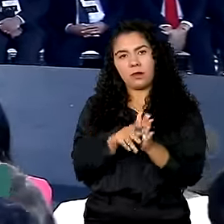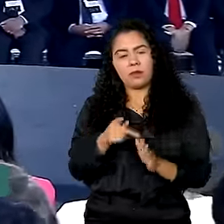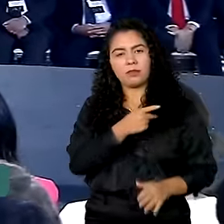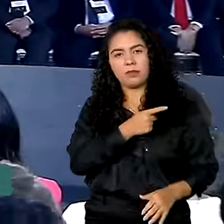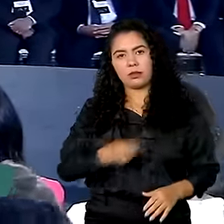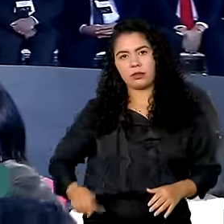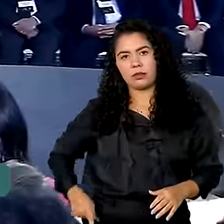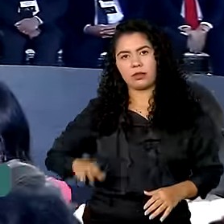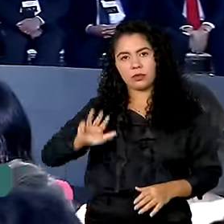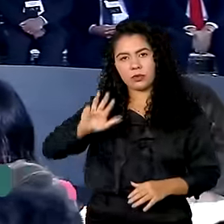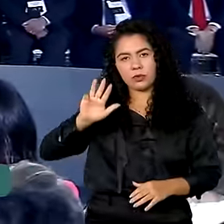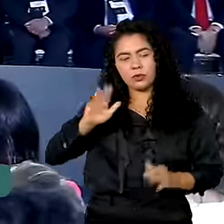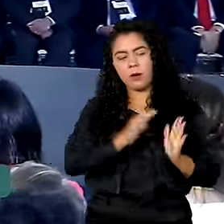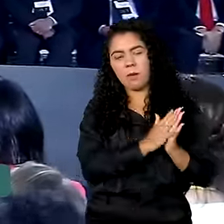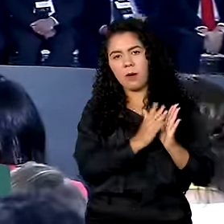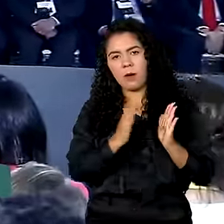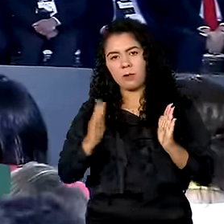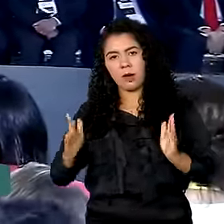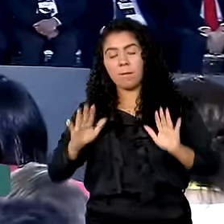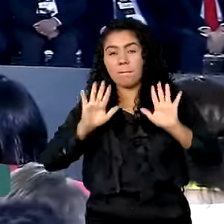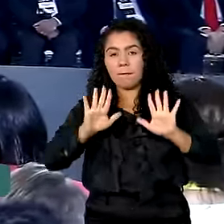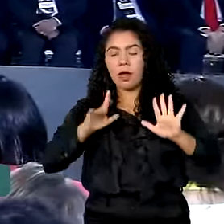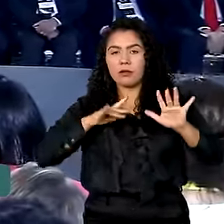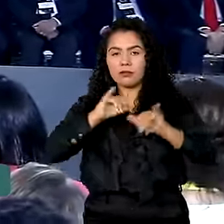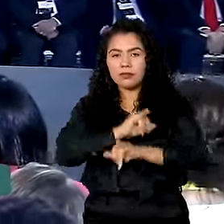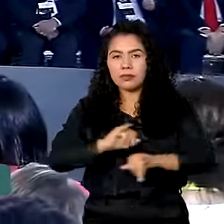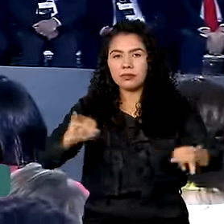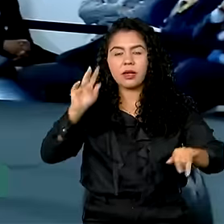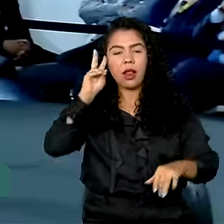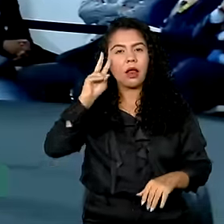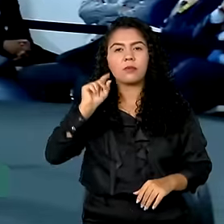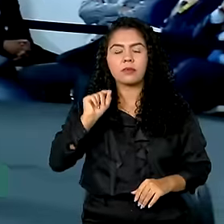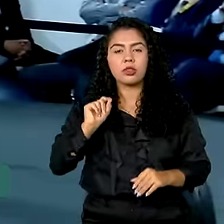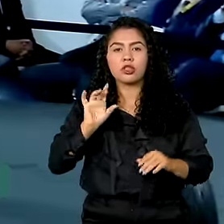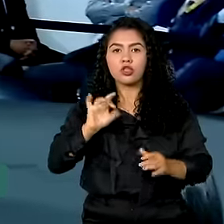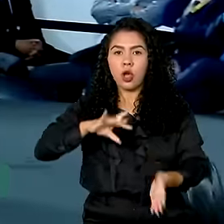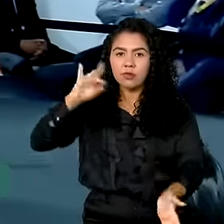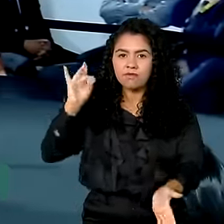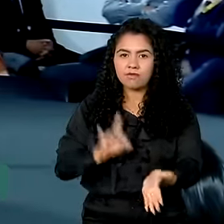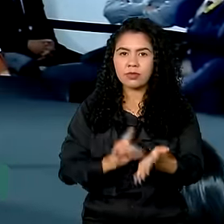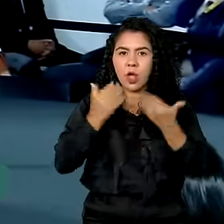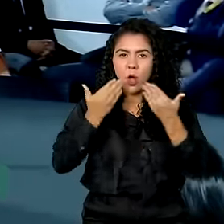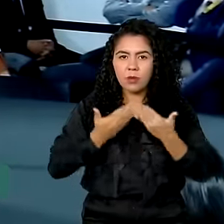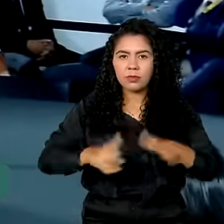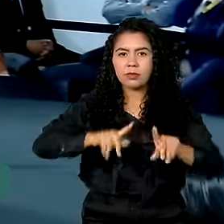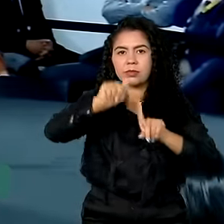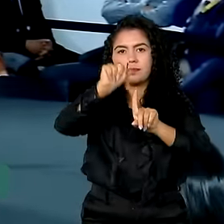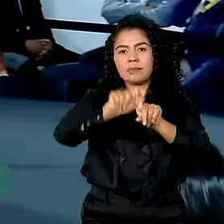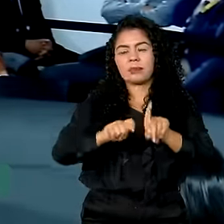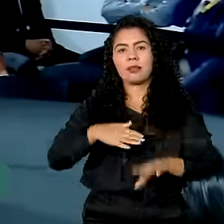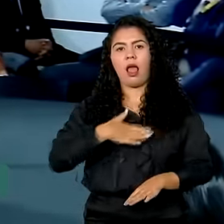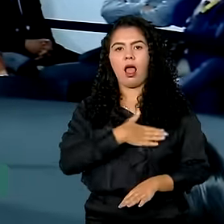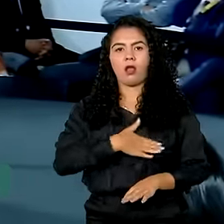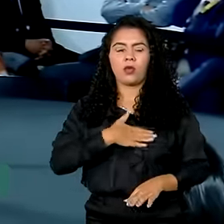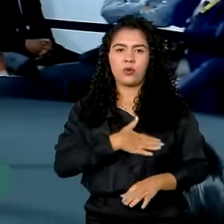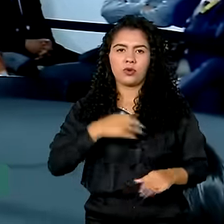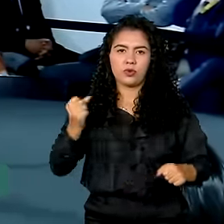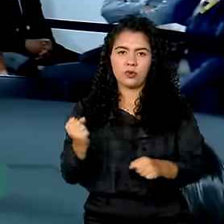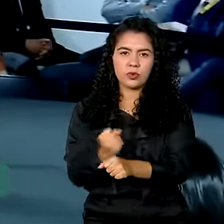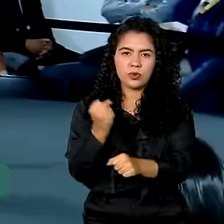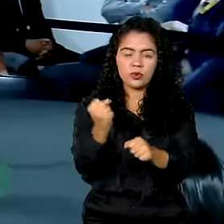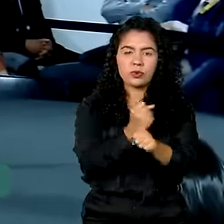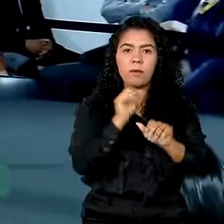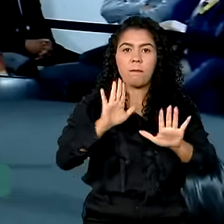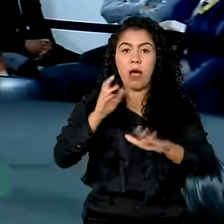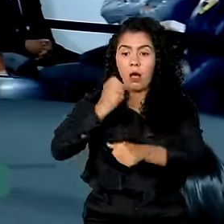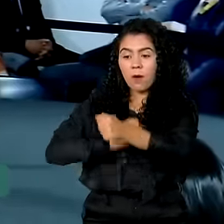senhoras que as implementações que nós fizemos foram-se iniciadas só a partir do mês de agosto, nós já fechamos o ano